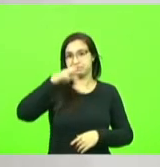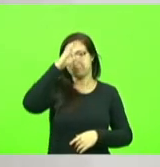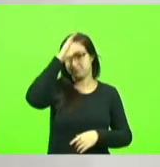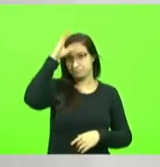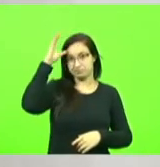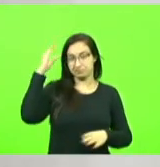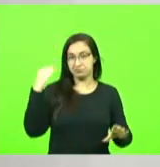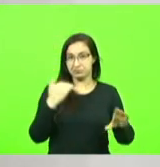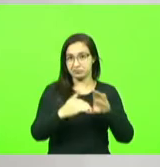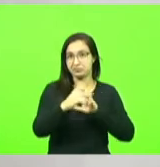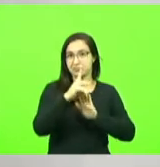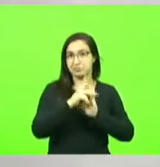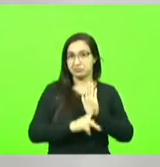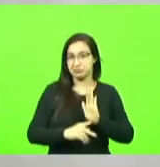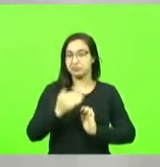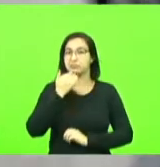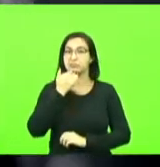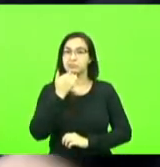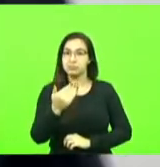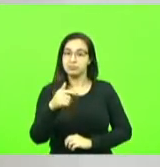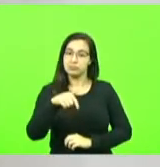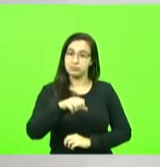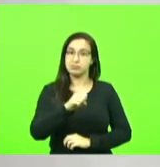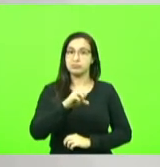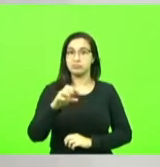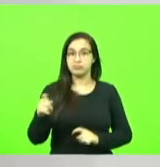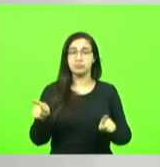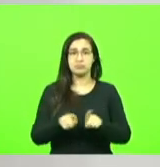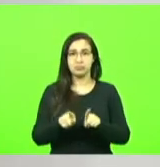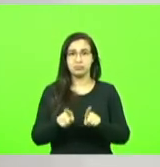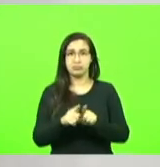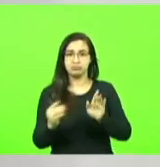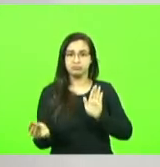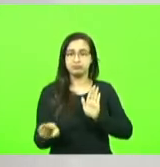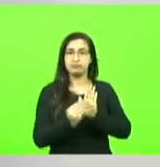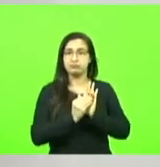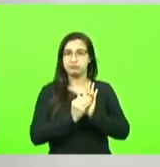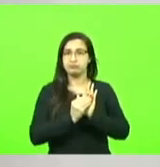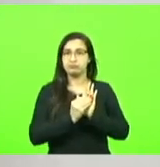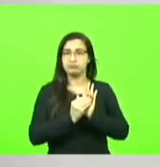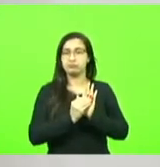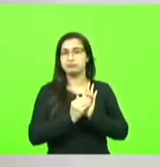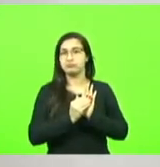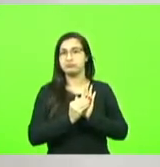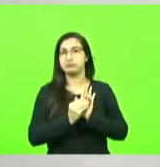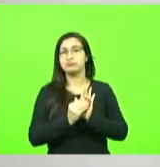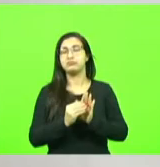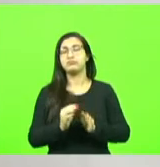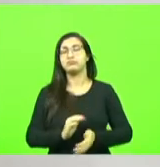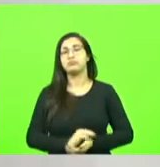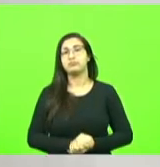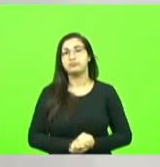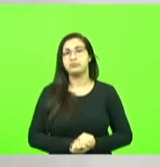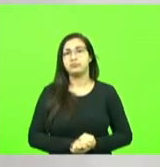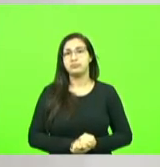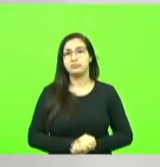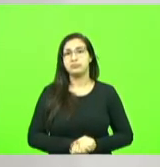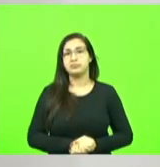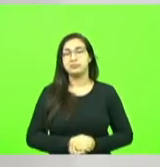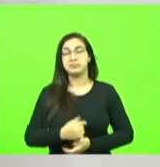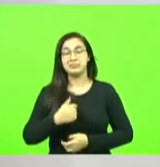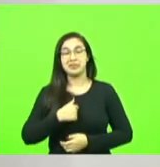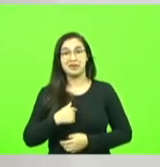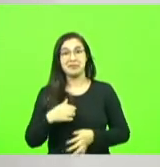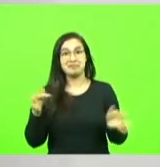solicitando que nosso estado também fosse inserido nos lançamentos e capacitações fiquei muito